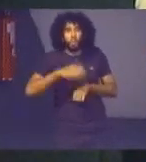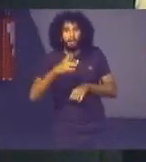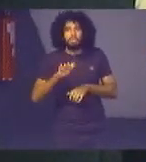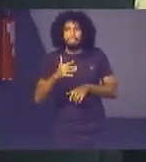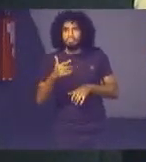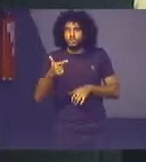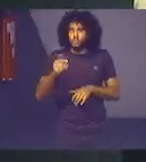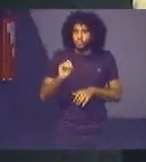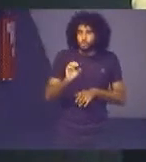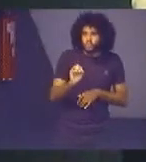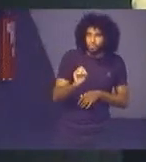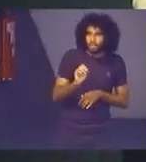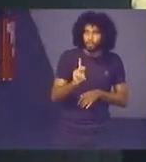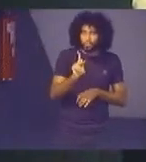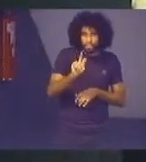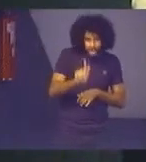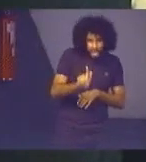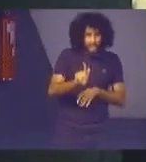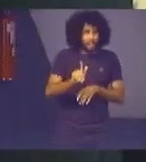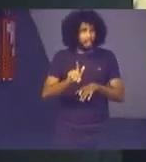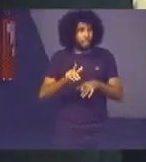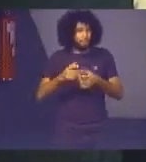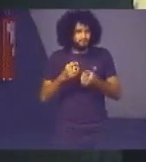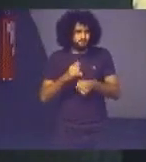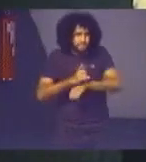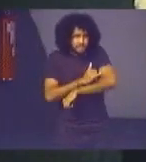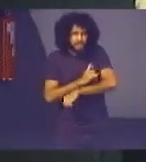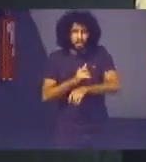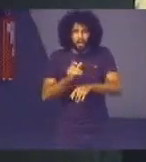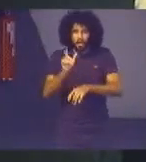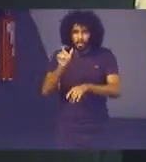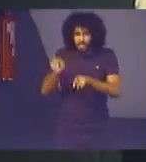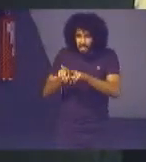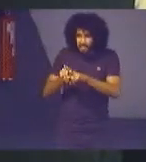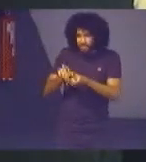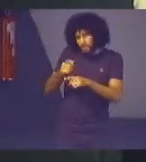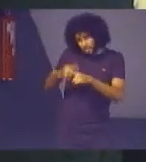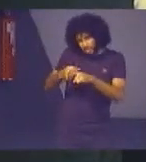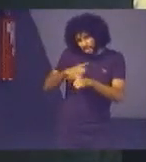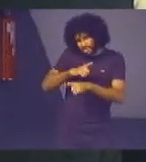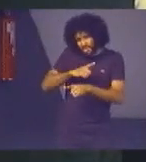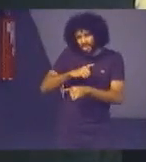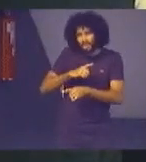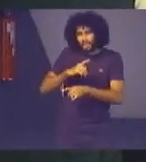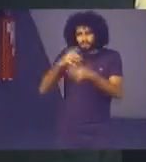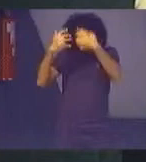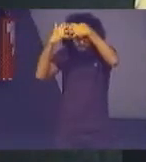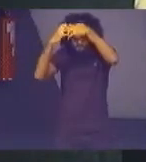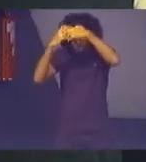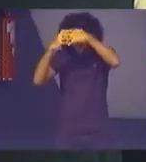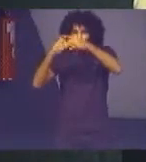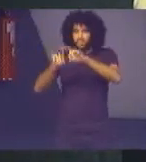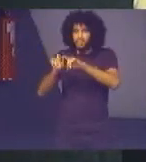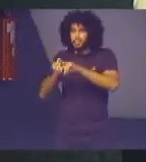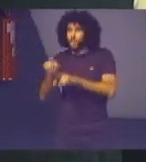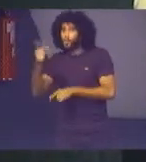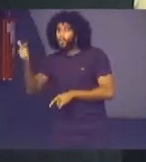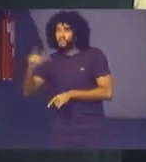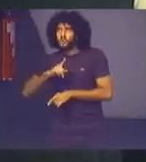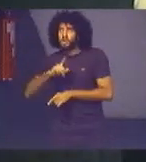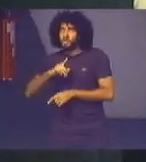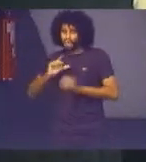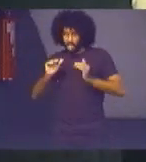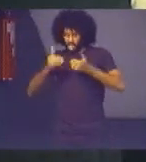retardo mental severo numa cama e um filho mais velho com autismo severo gritando sem parar num cubículo